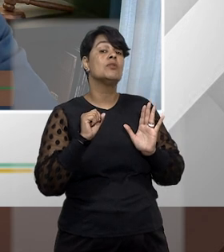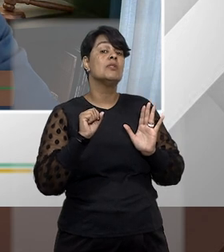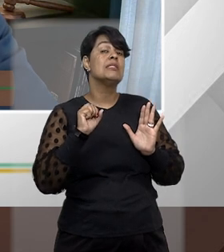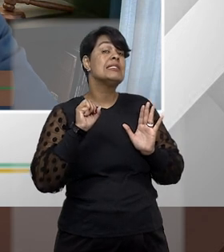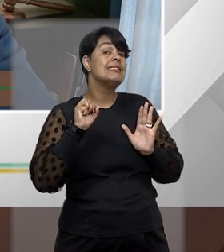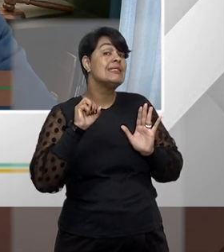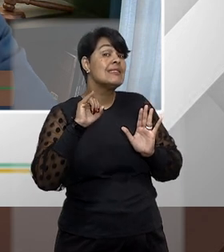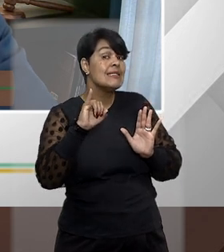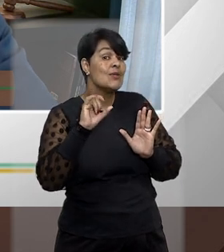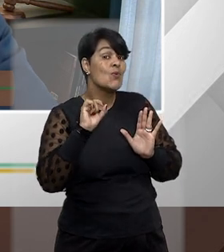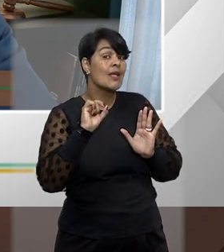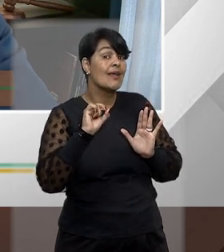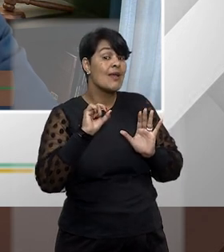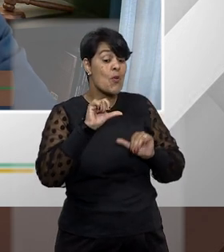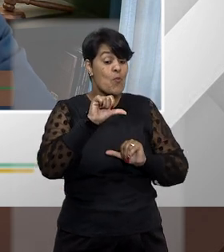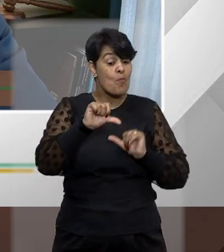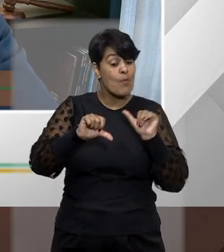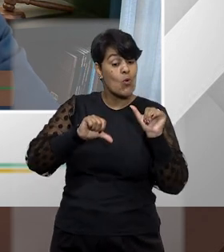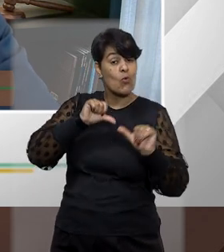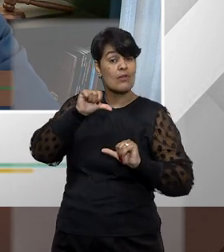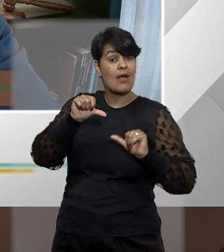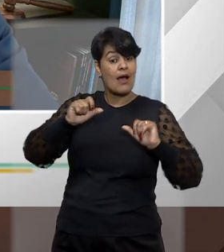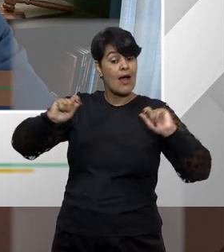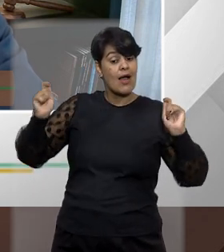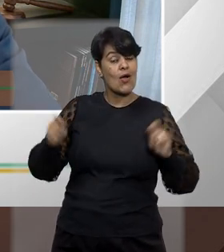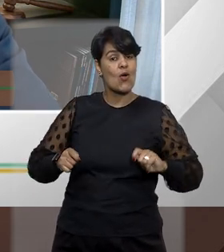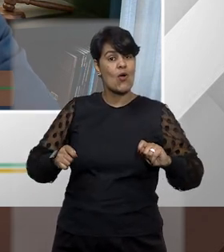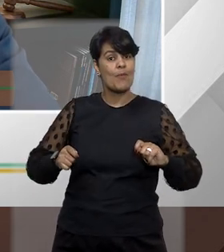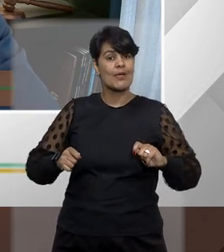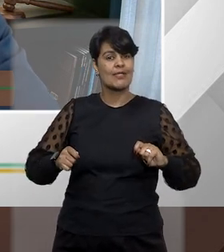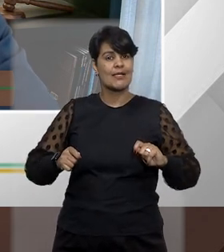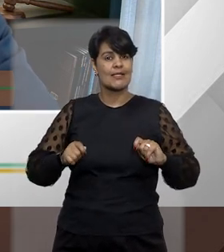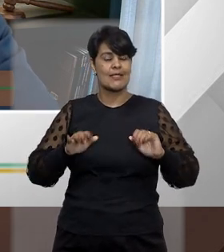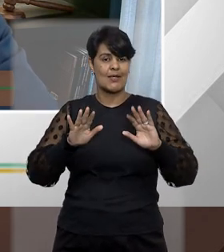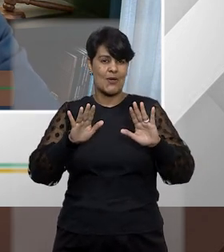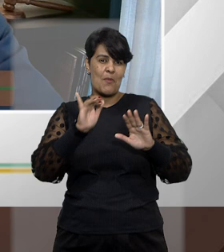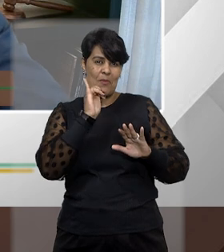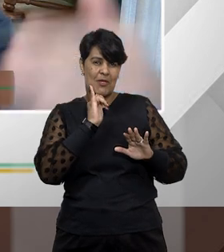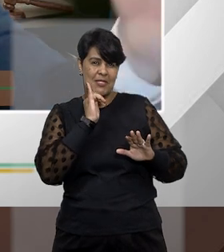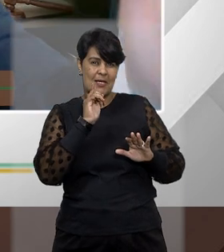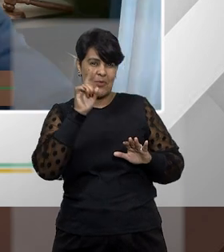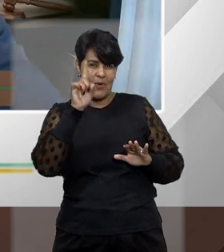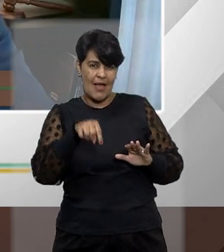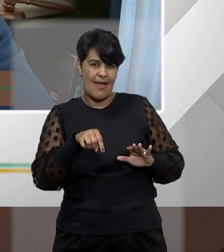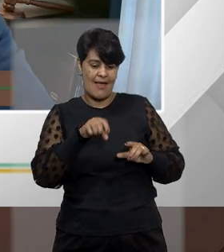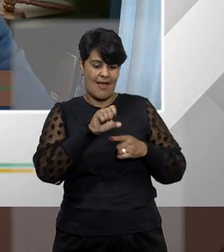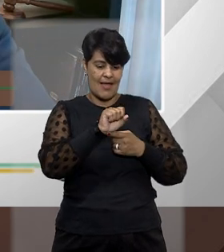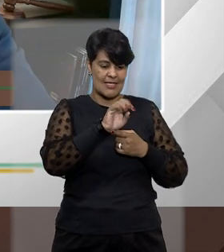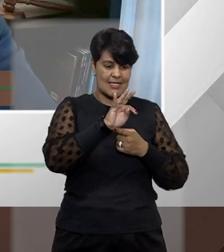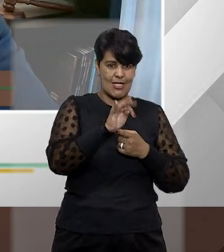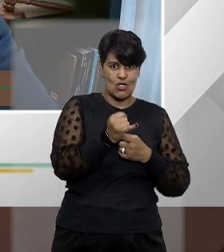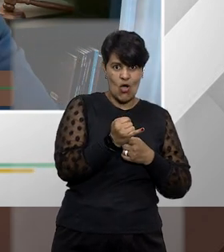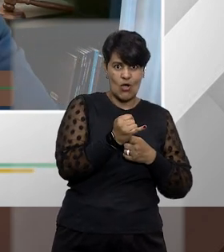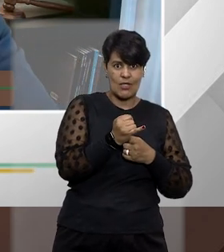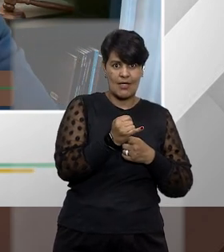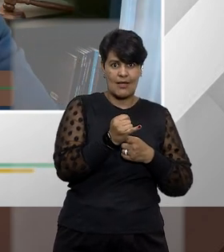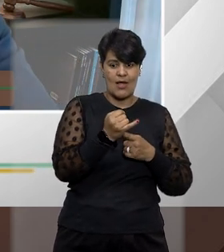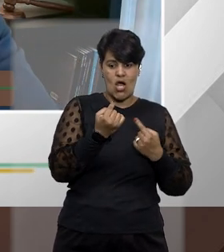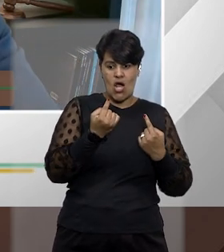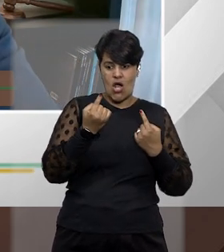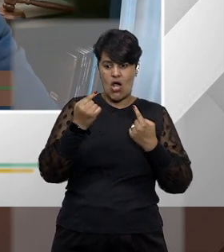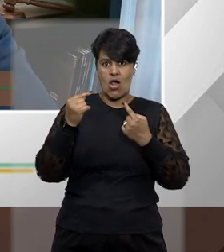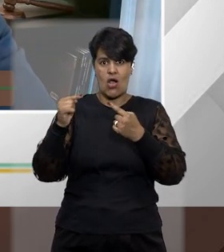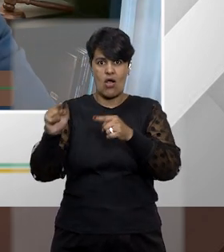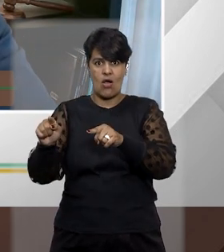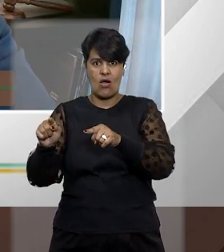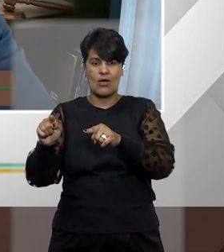mudar uma competência absoluta e isso acontece muitas vezes quando é proposto o STJ contra um ministro de